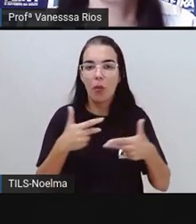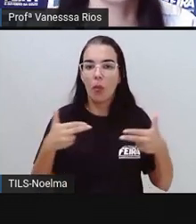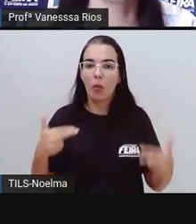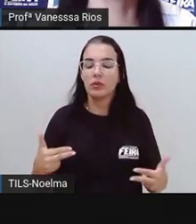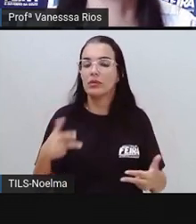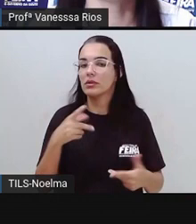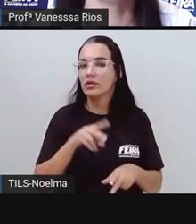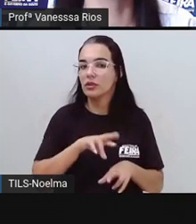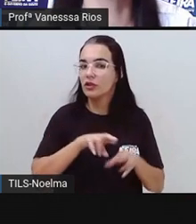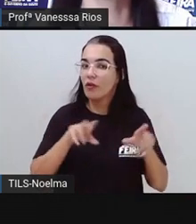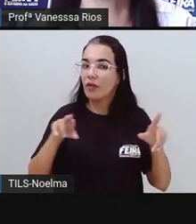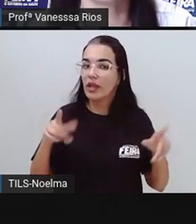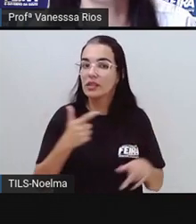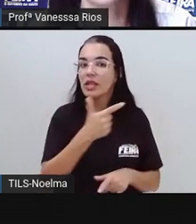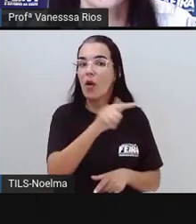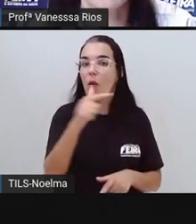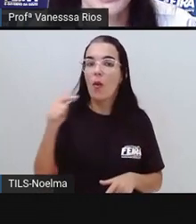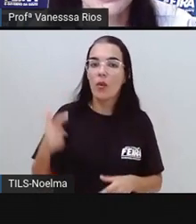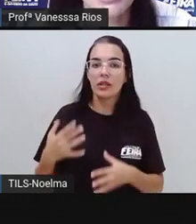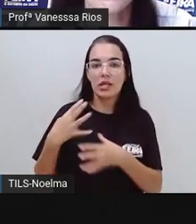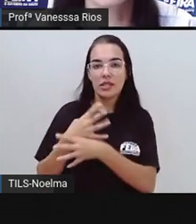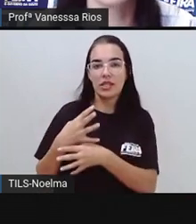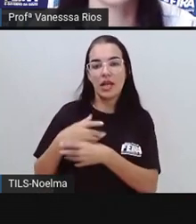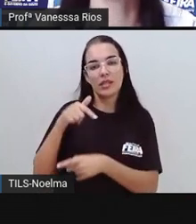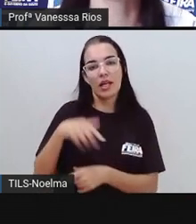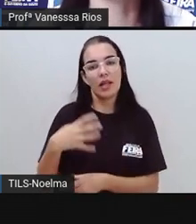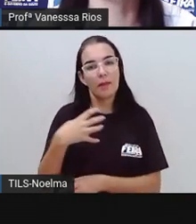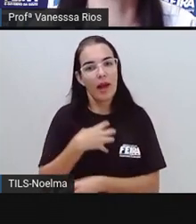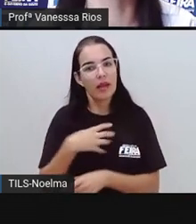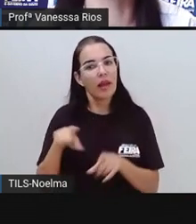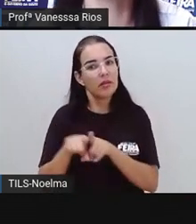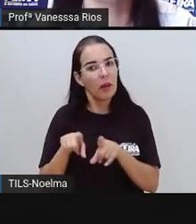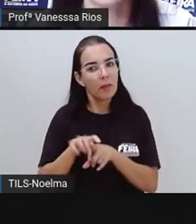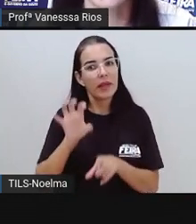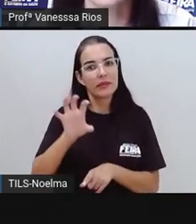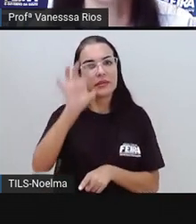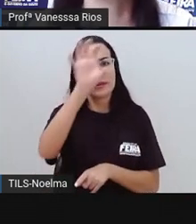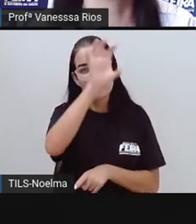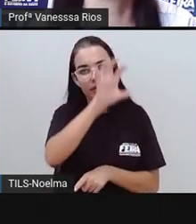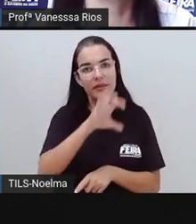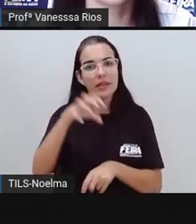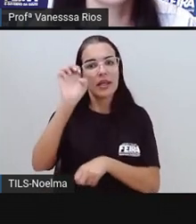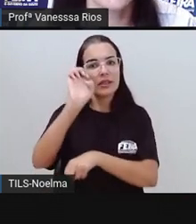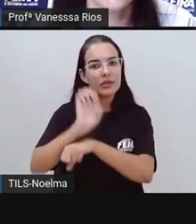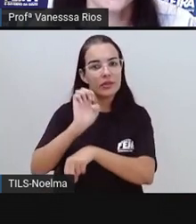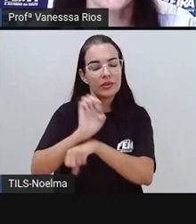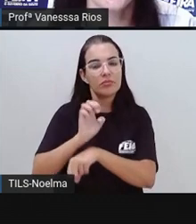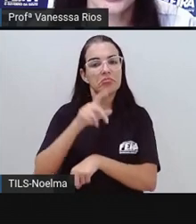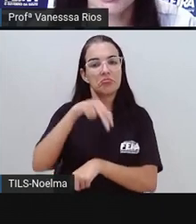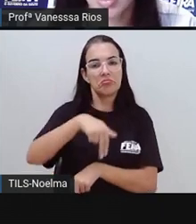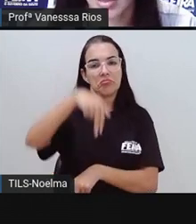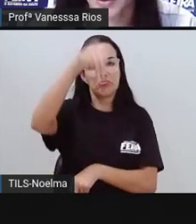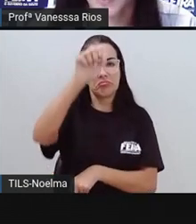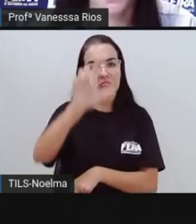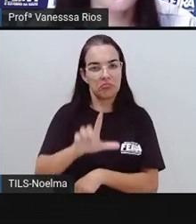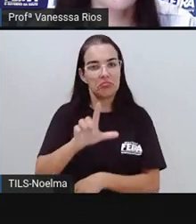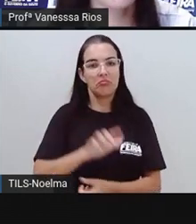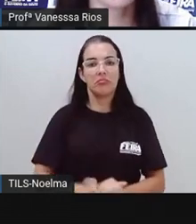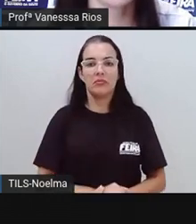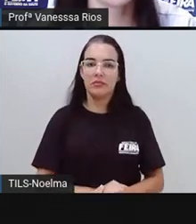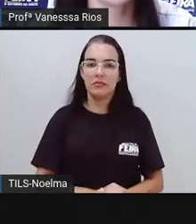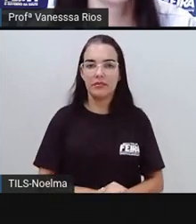Com relação a outras cidades da Bahia e com relação a outras cidades do Nordeste inteiro.